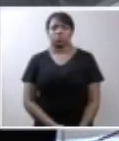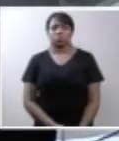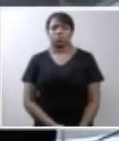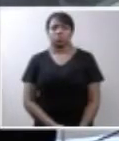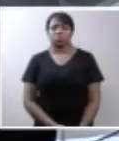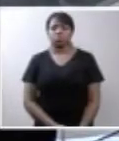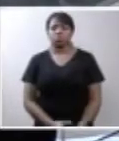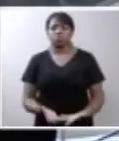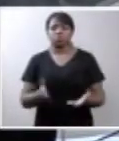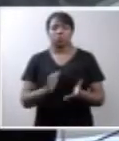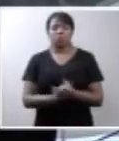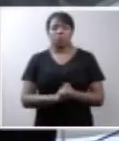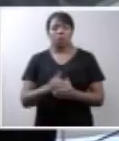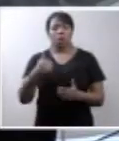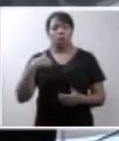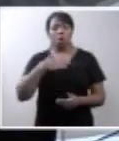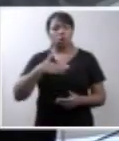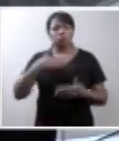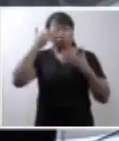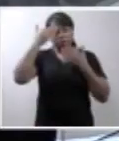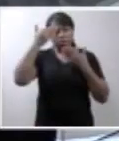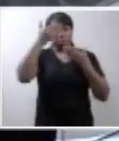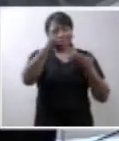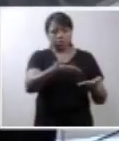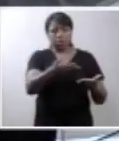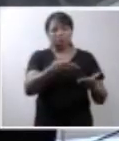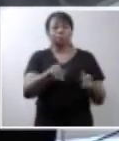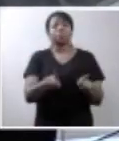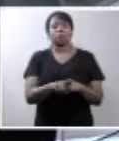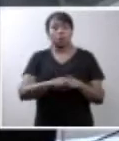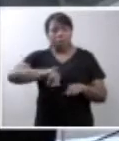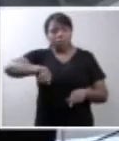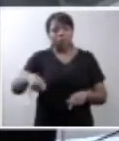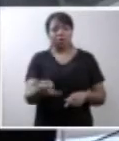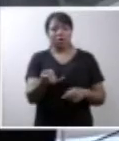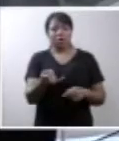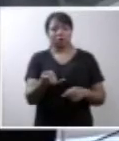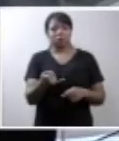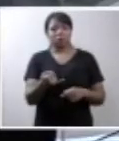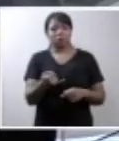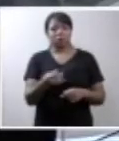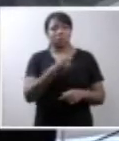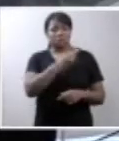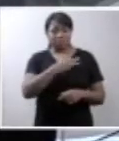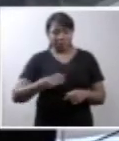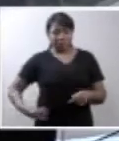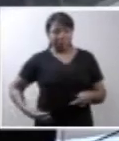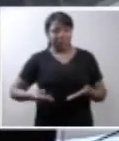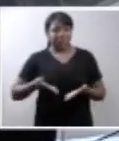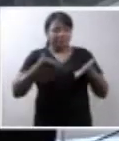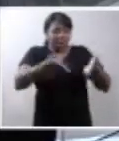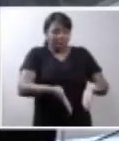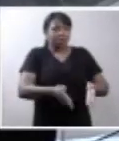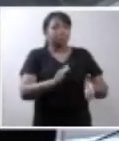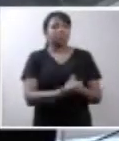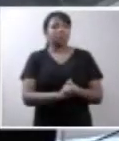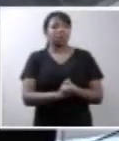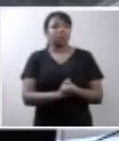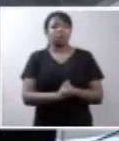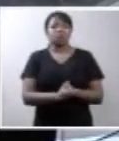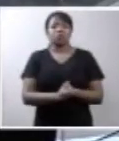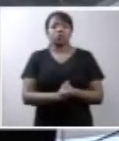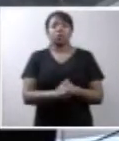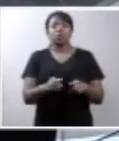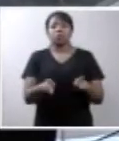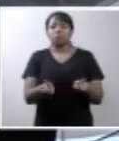Primeiro que tudo, queria agradecer à Excelência pela oportunidade de poder falar e dar a